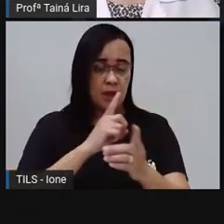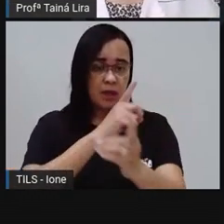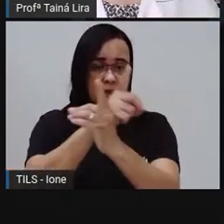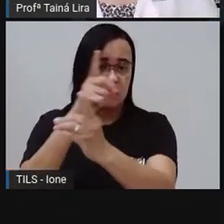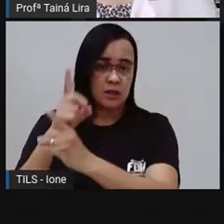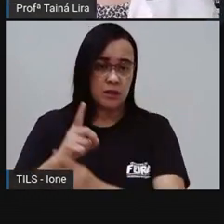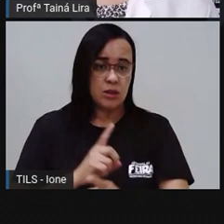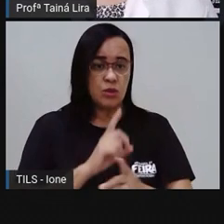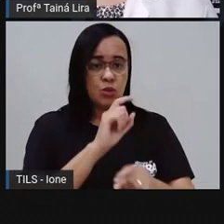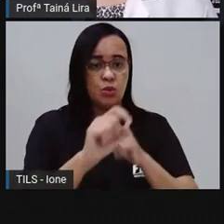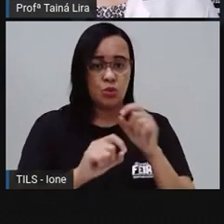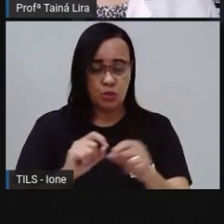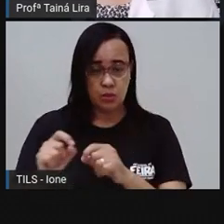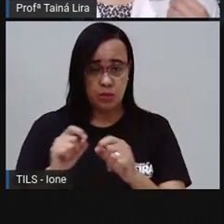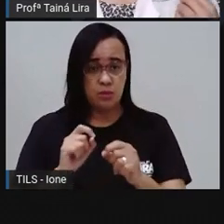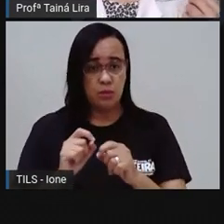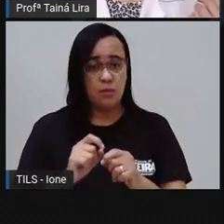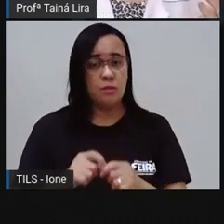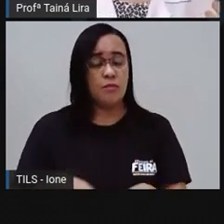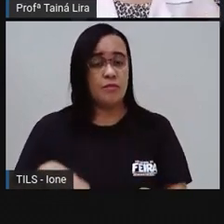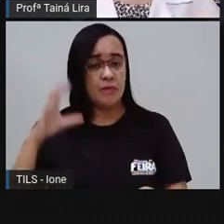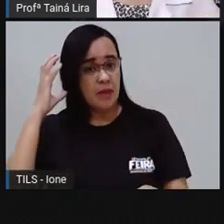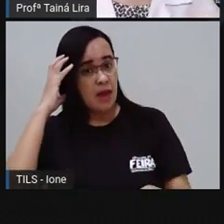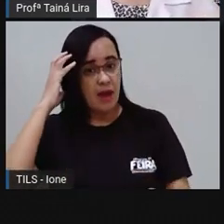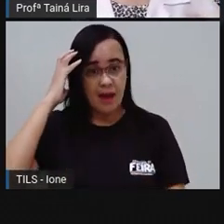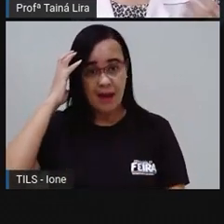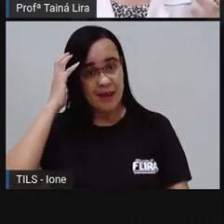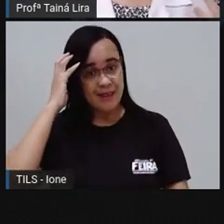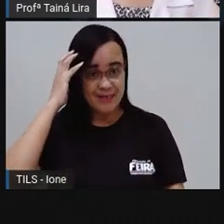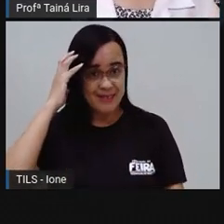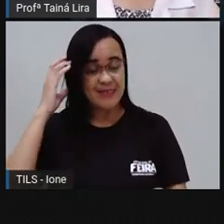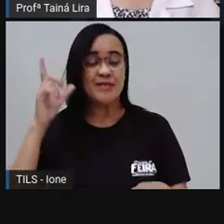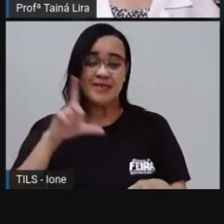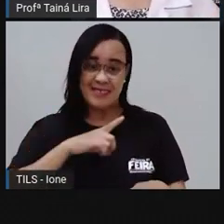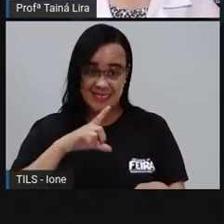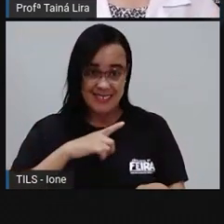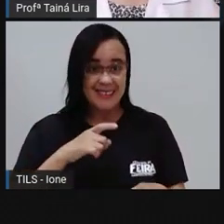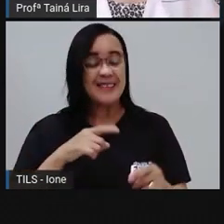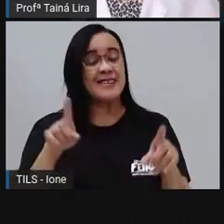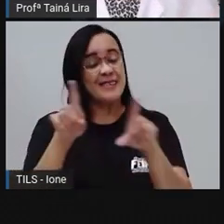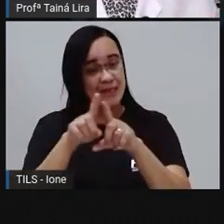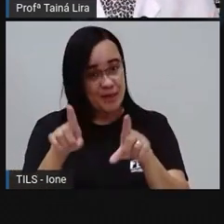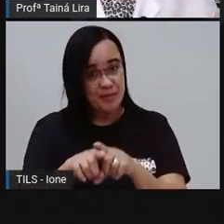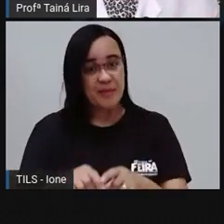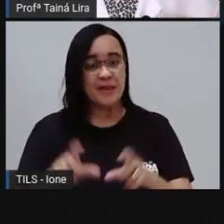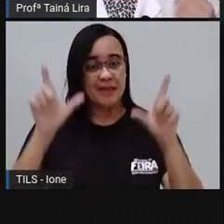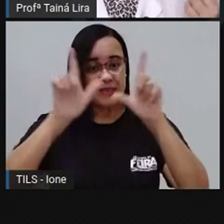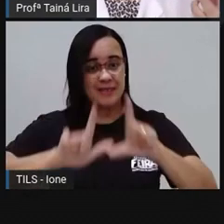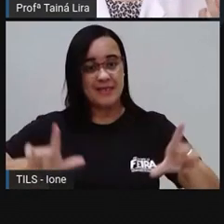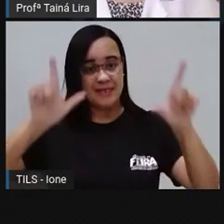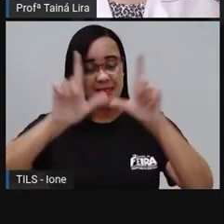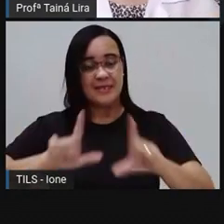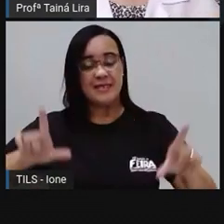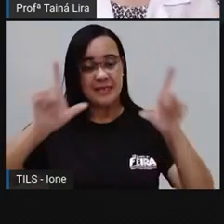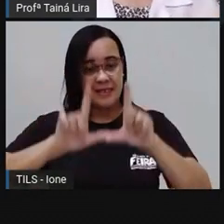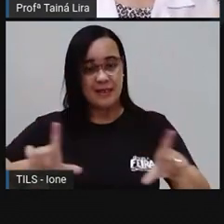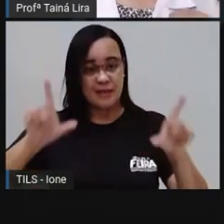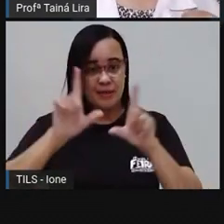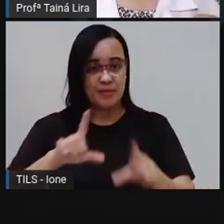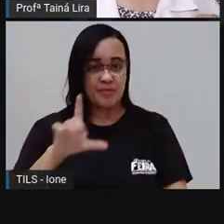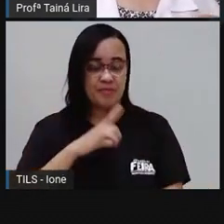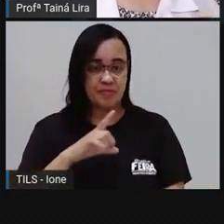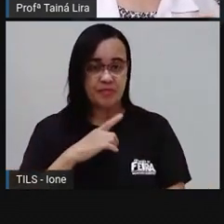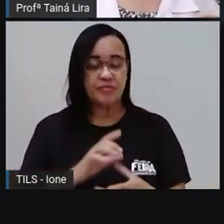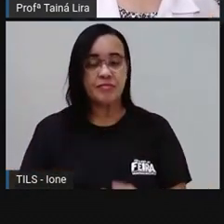muito, né? Na rádio e na TV, na televisão, tá? Bom, com o avanço da internet, nós